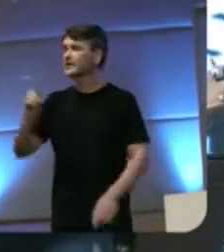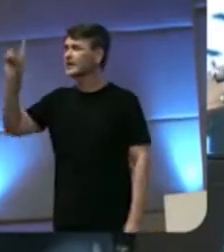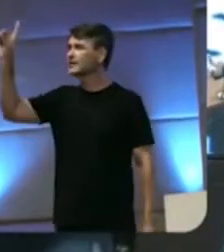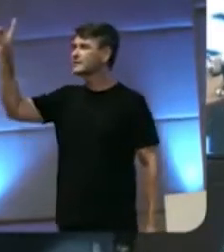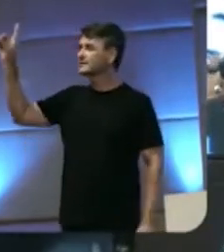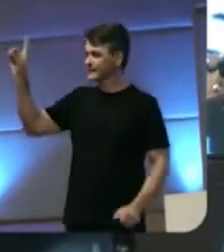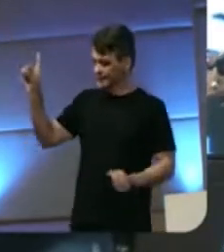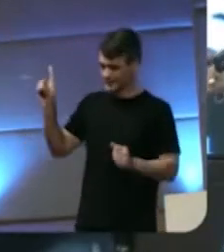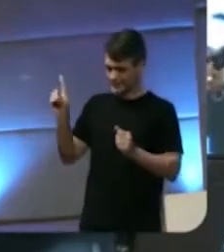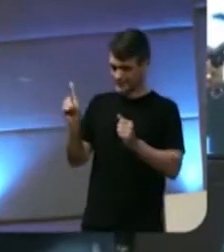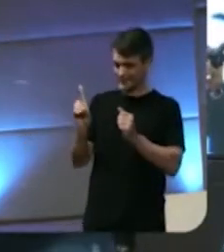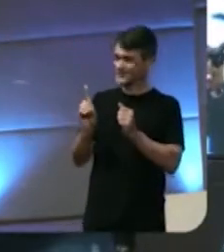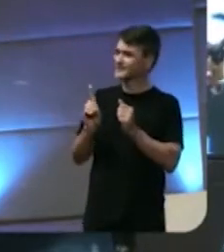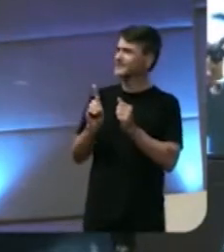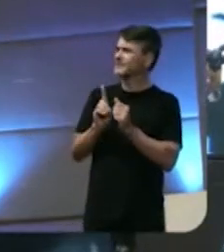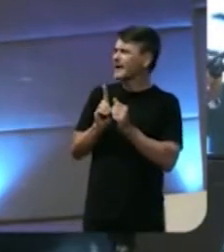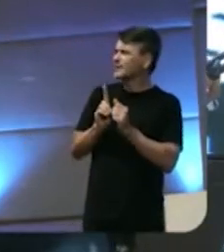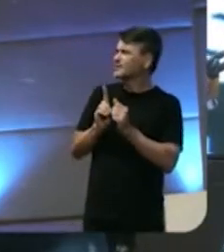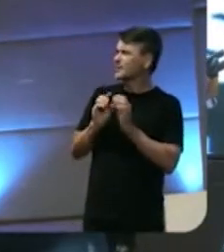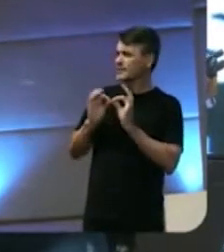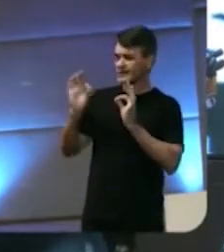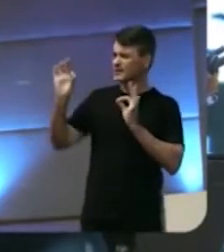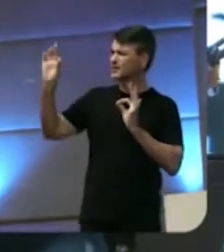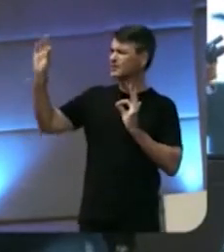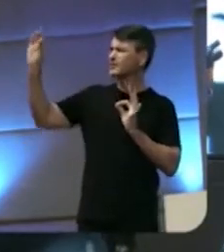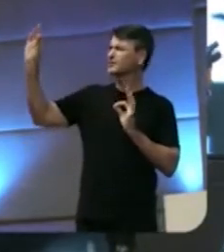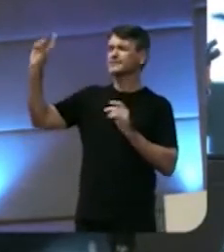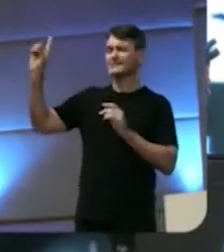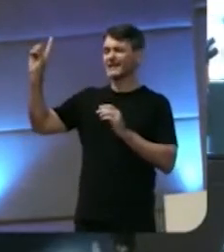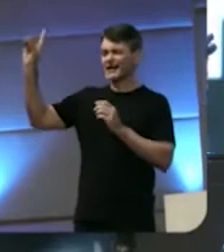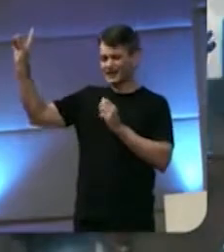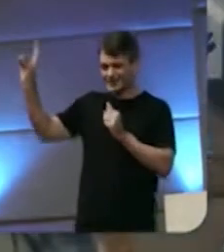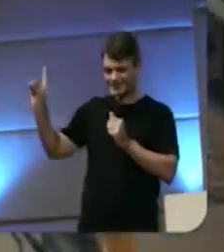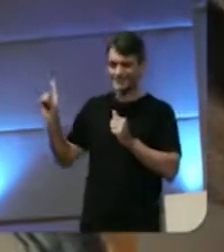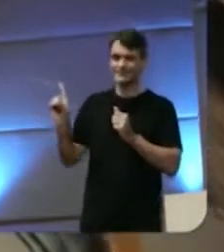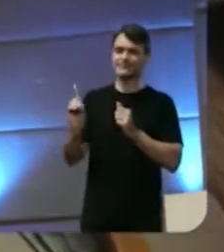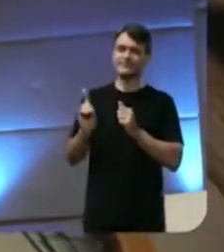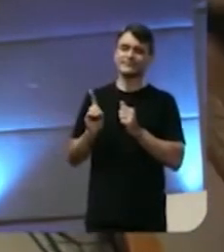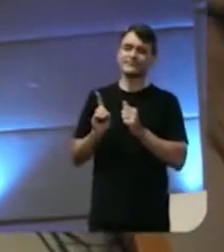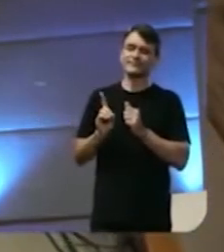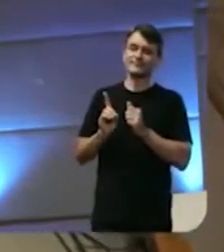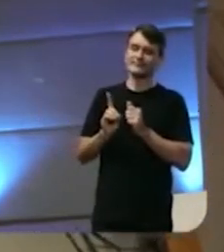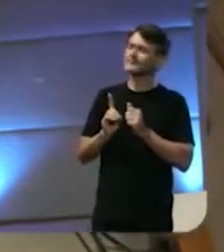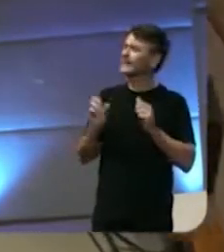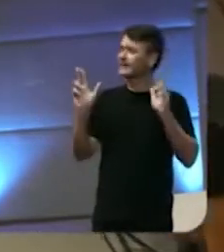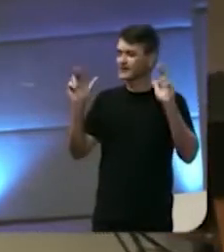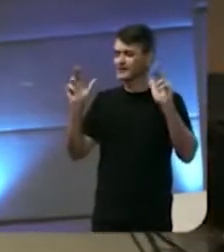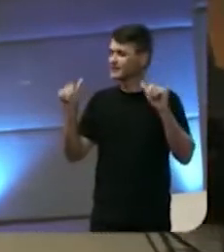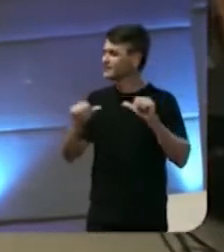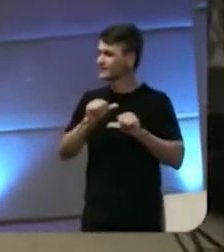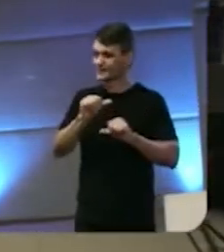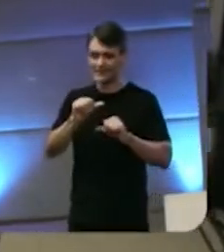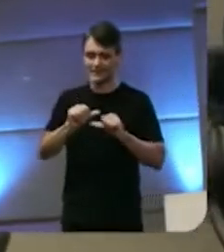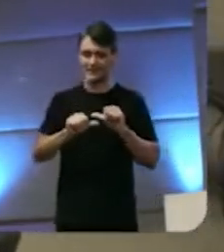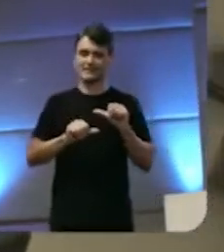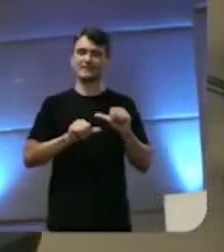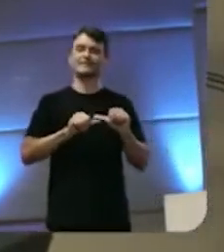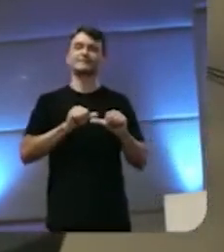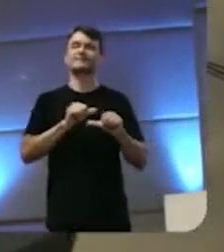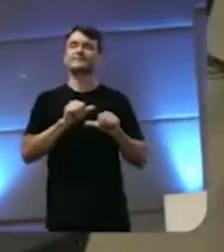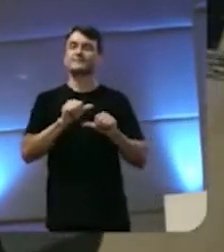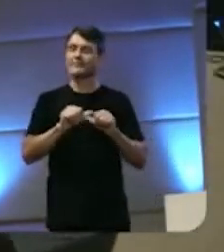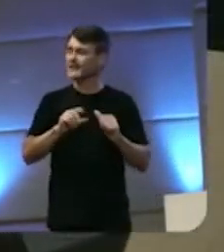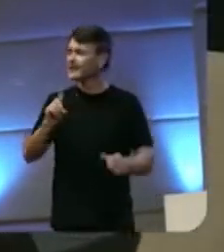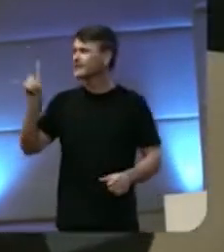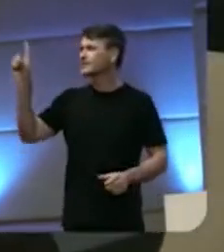Deus de perto e não de longe, nunca mudaste,